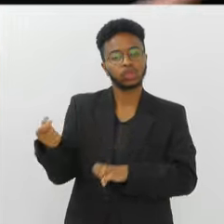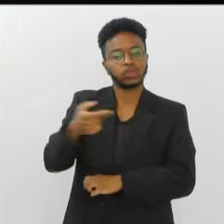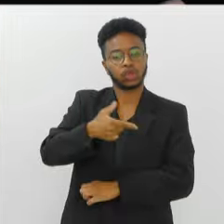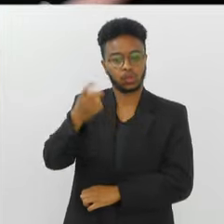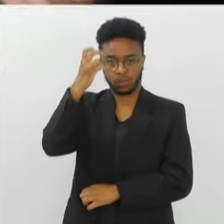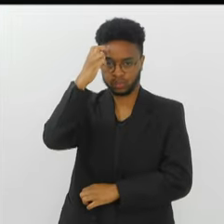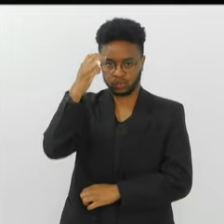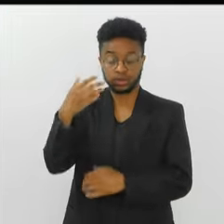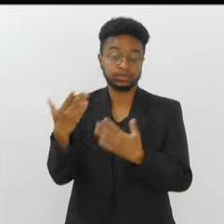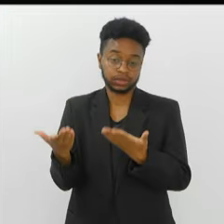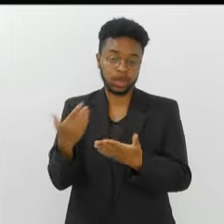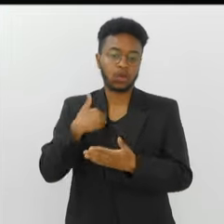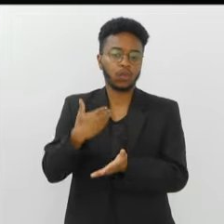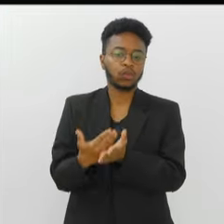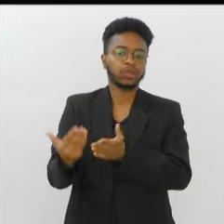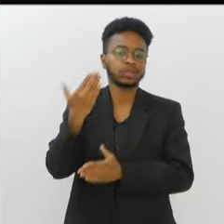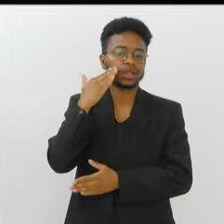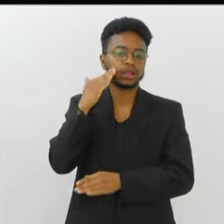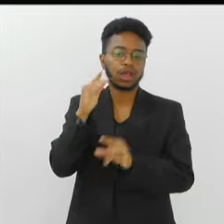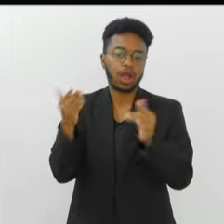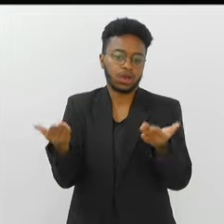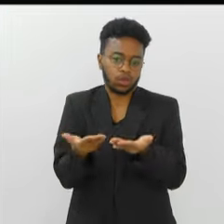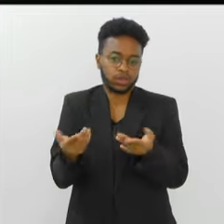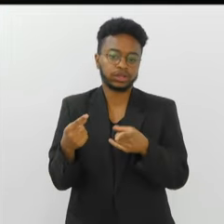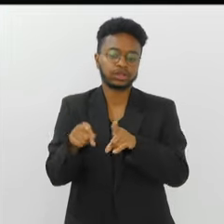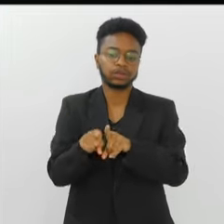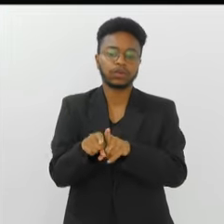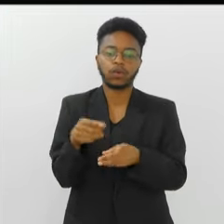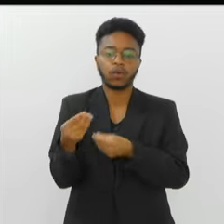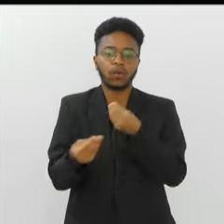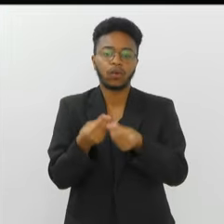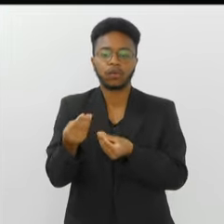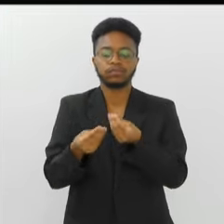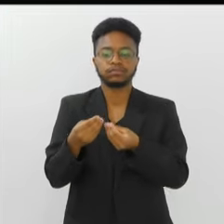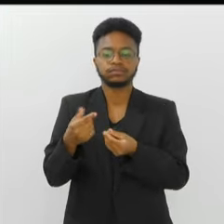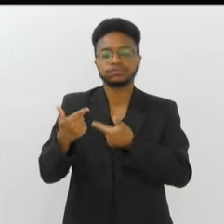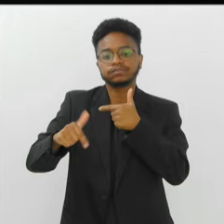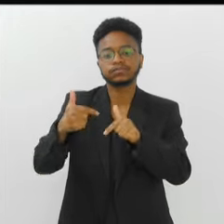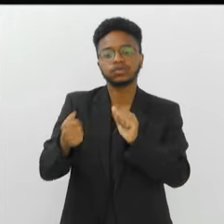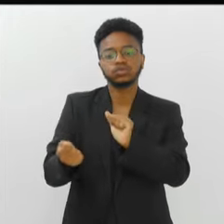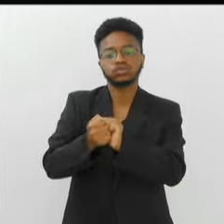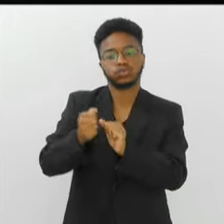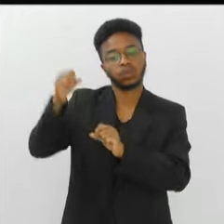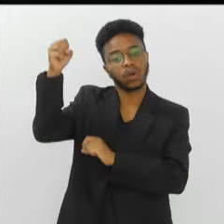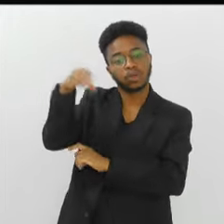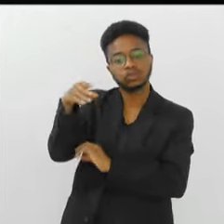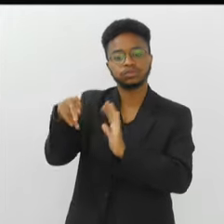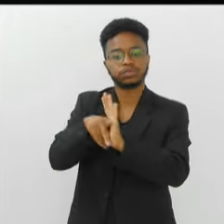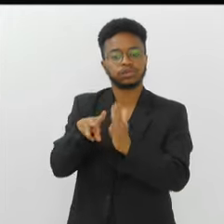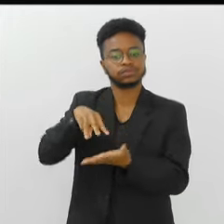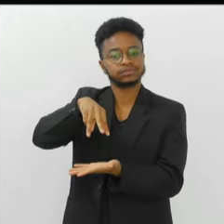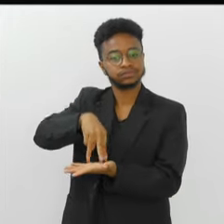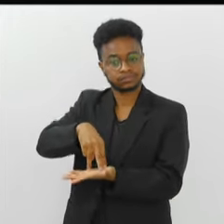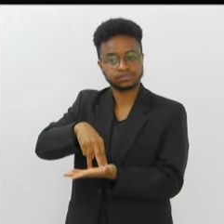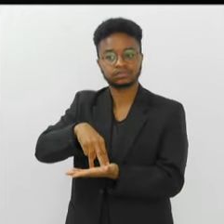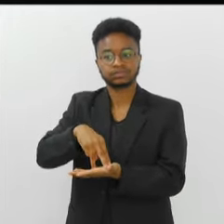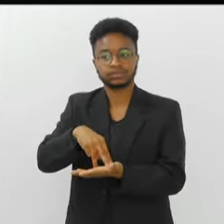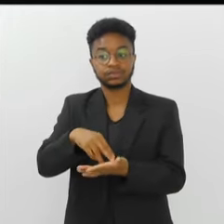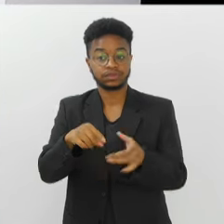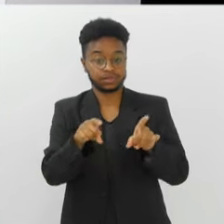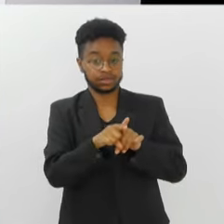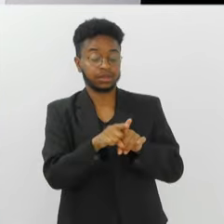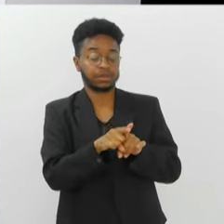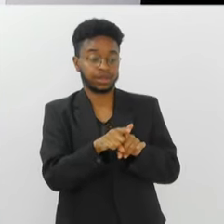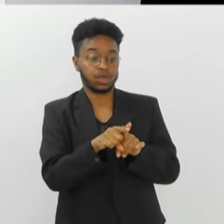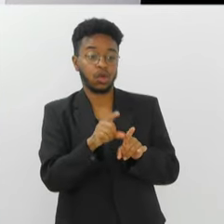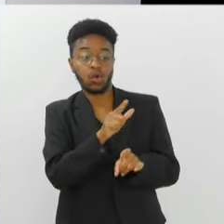culturais, que eu estou entendendo. A maneira muito recente de trabalhar a iluminação da sapucaí... Mais uma função